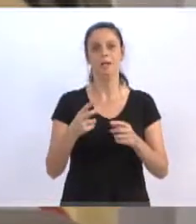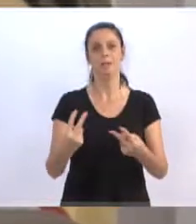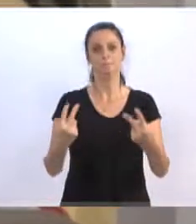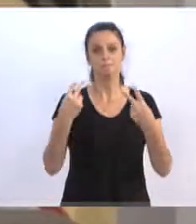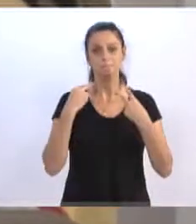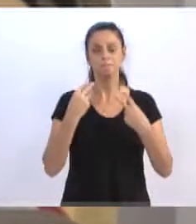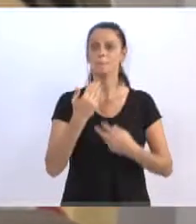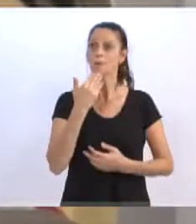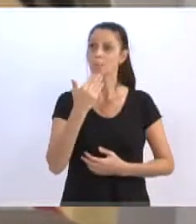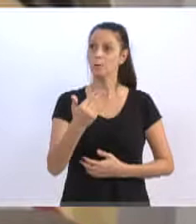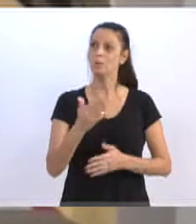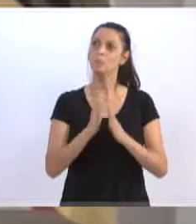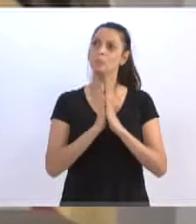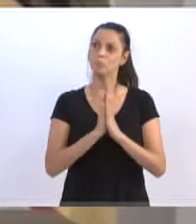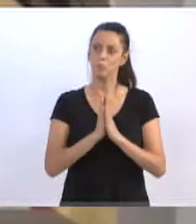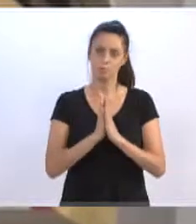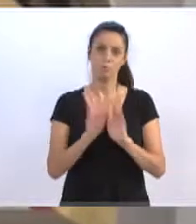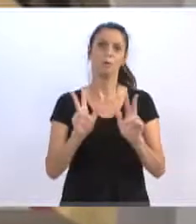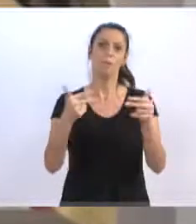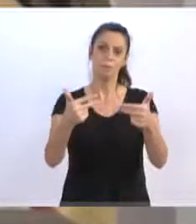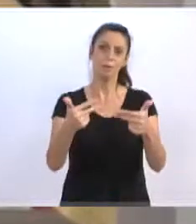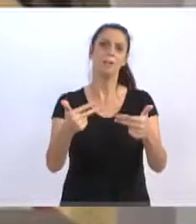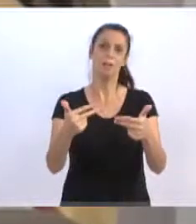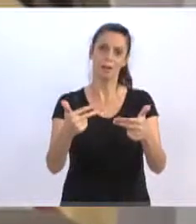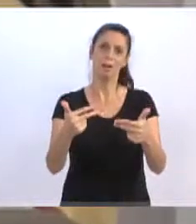gostaria, senhor presidente, pedir silêncio no plenário?